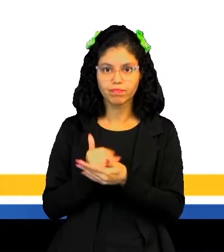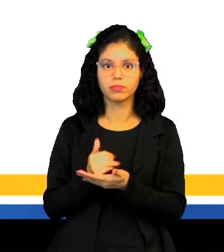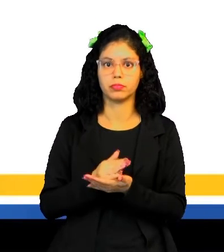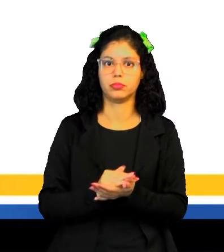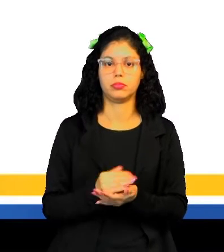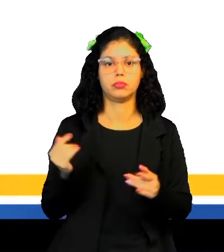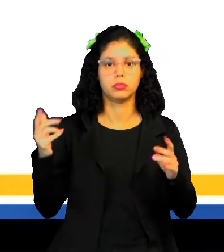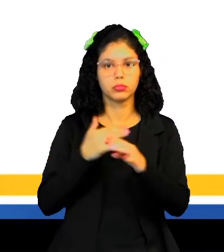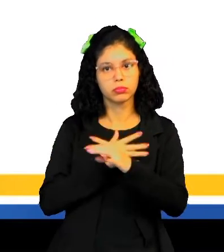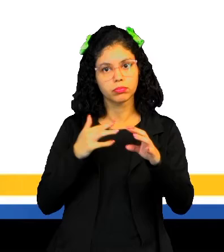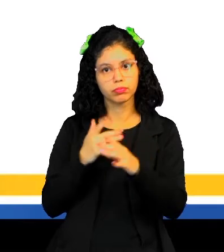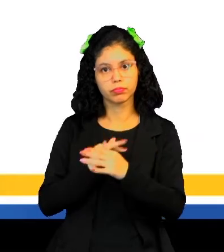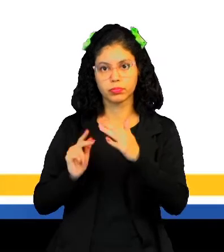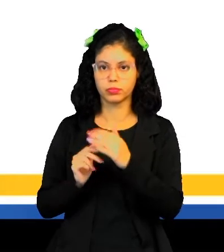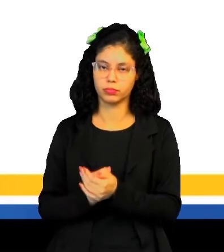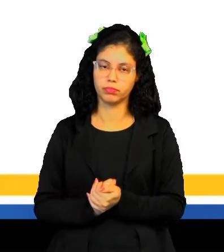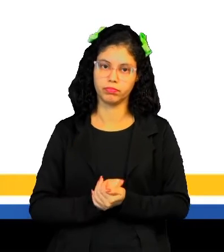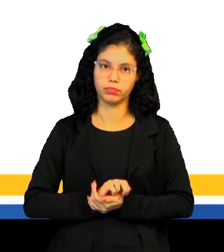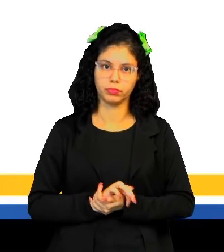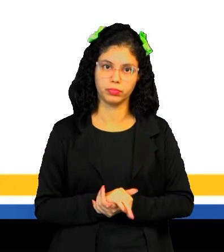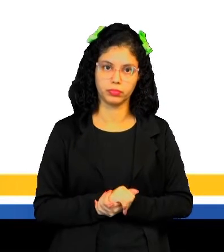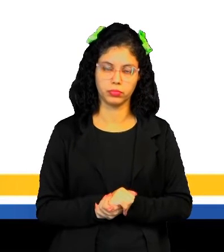praça pública para servir de exemplo.